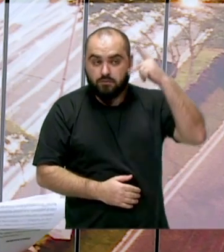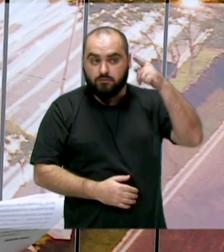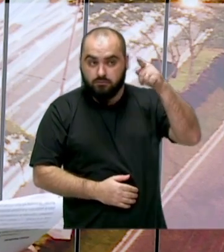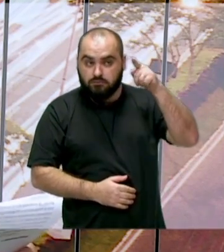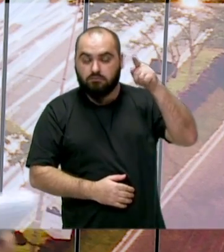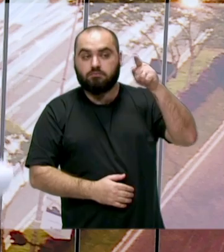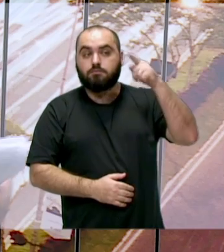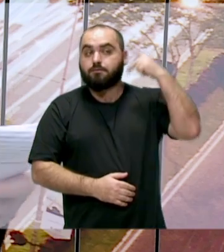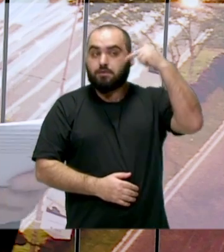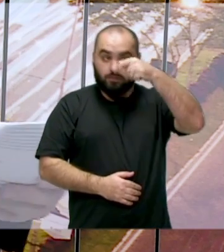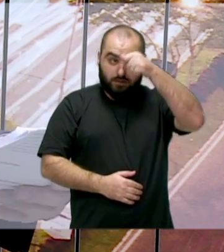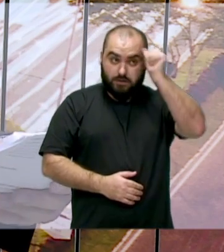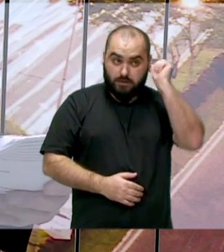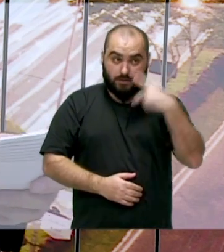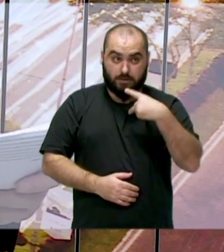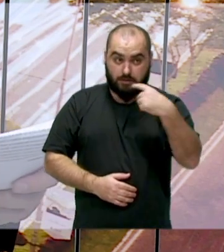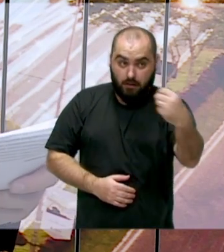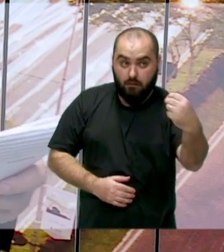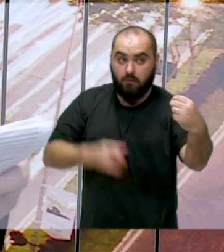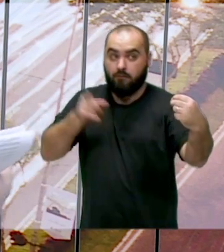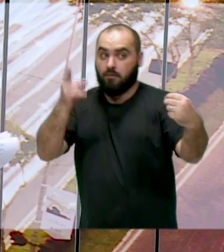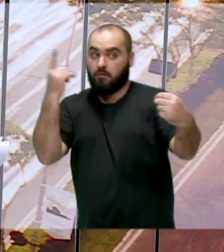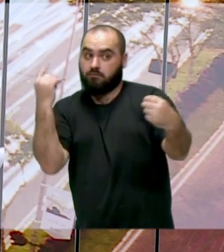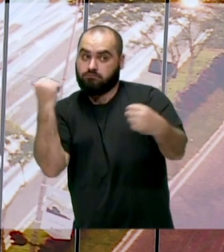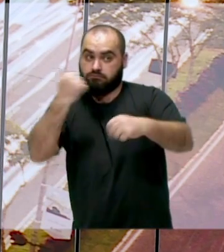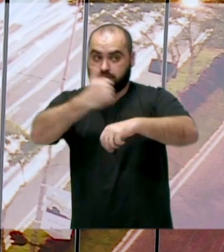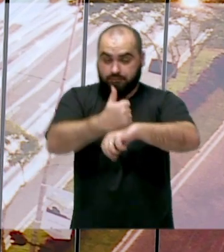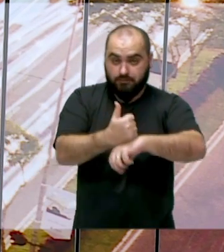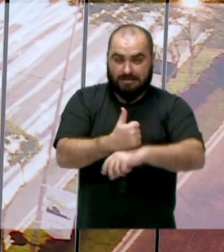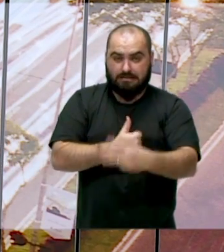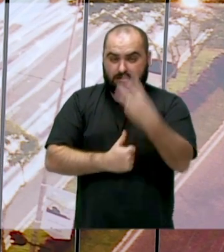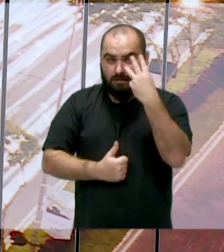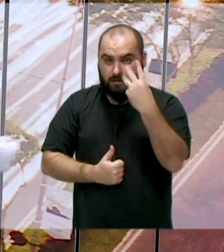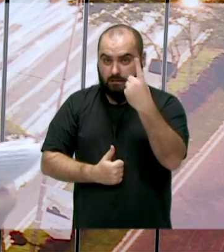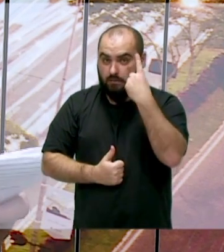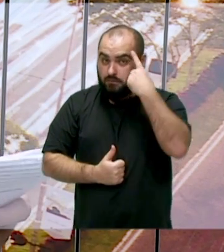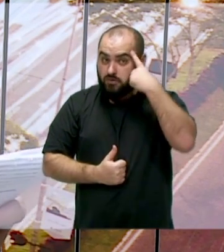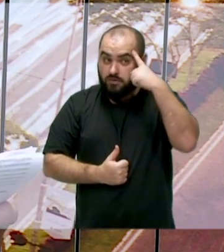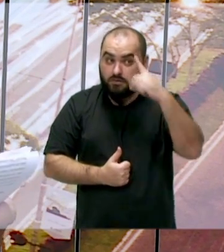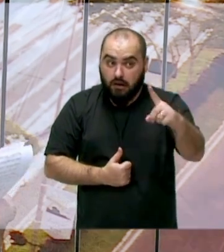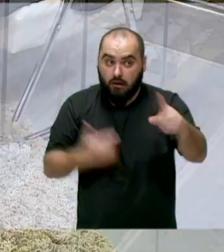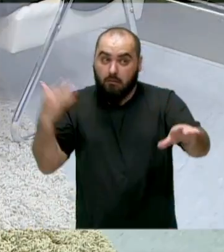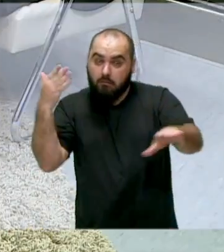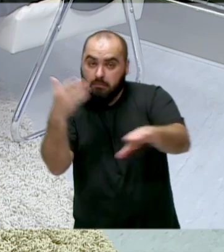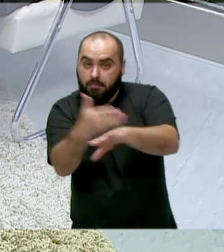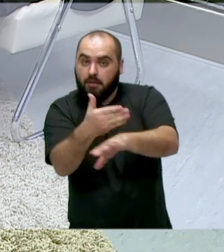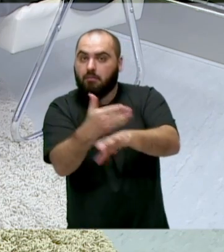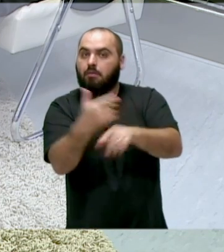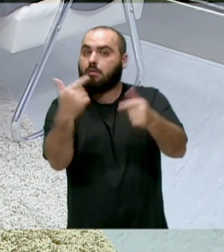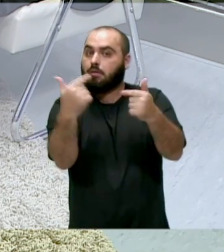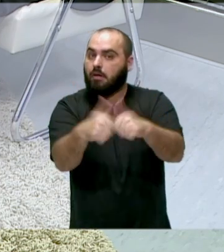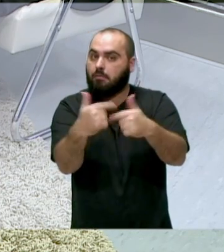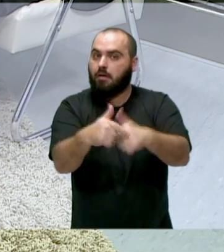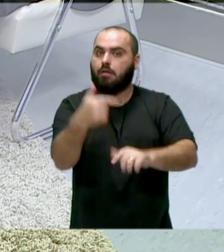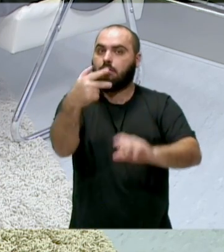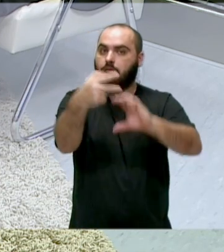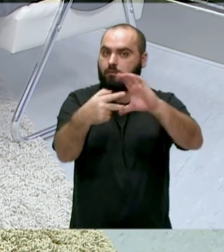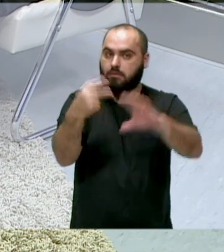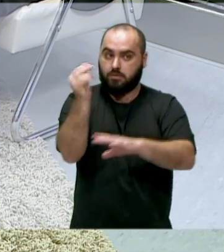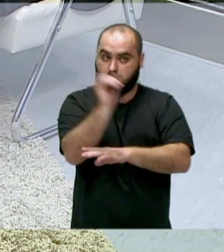Carolina, está por 31 dias aqui participando da sessão legislativa, participando da rotina da Câmara de Vereadores,